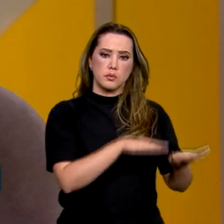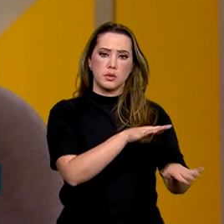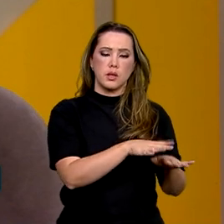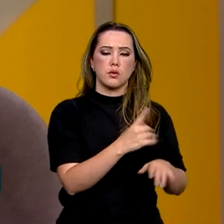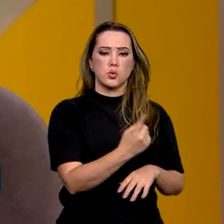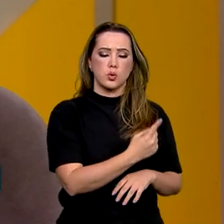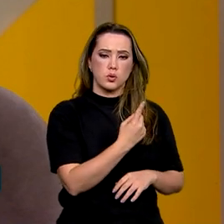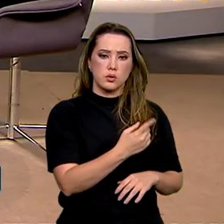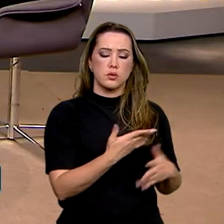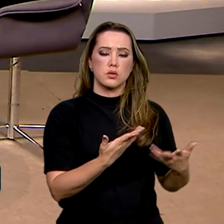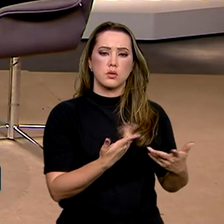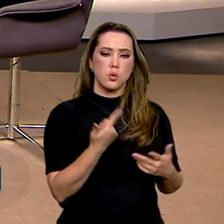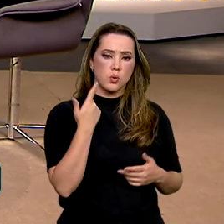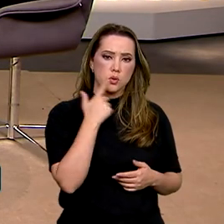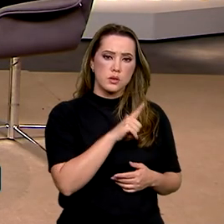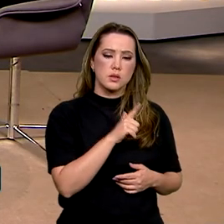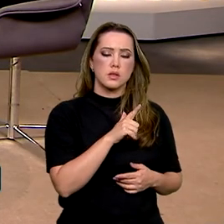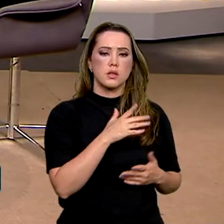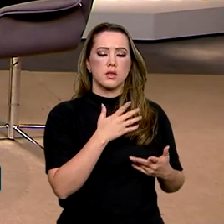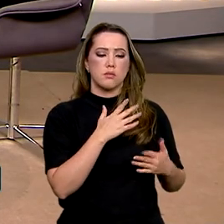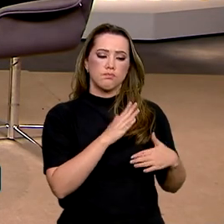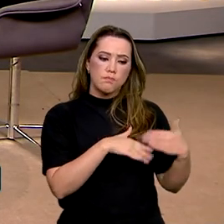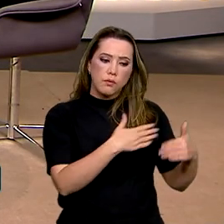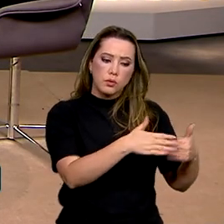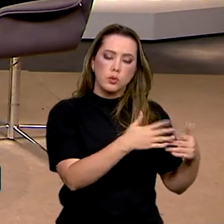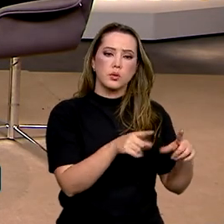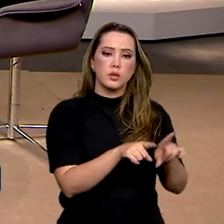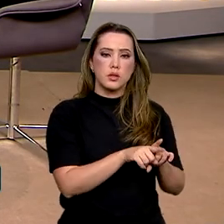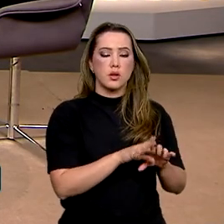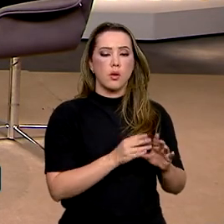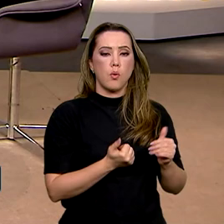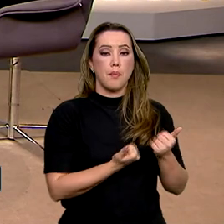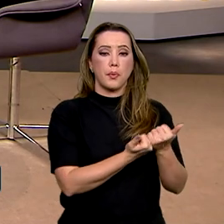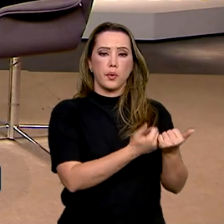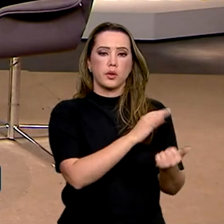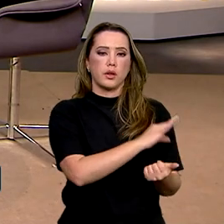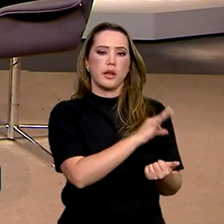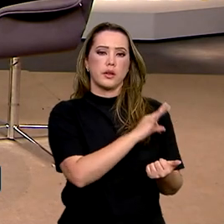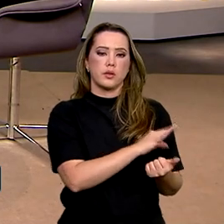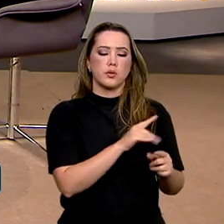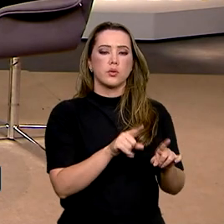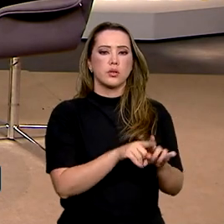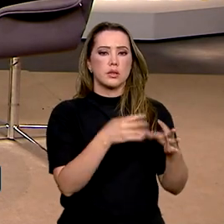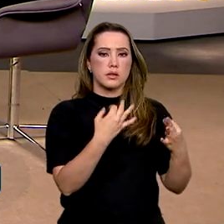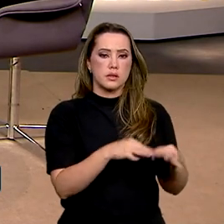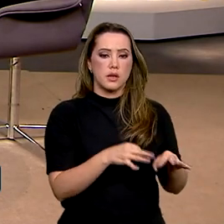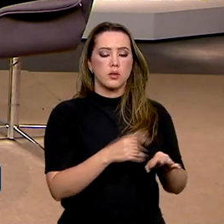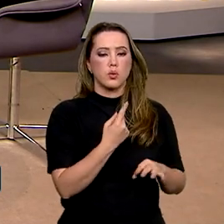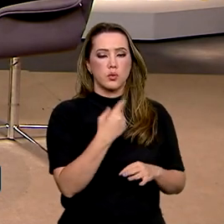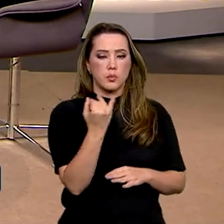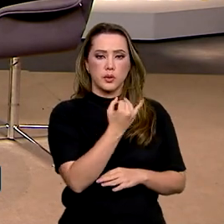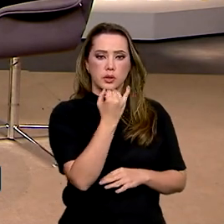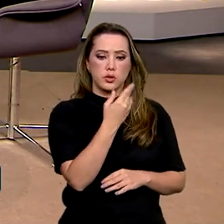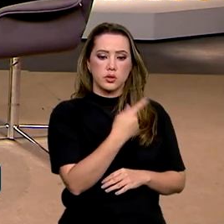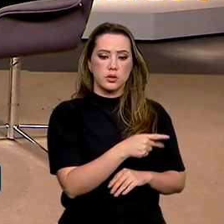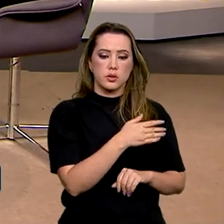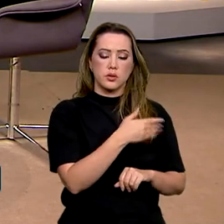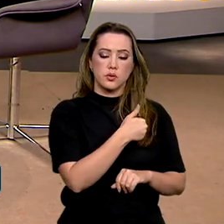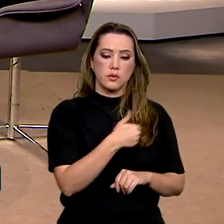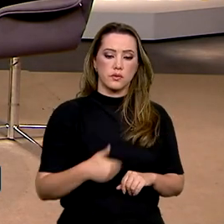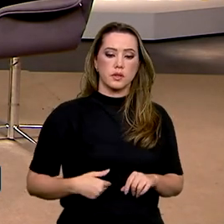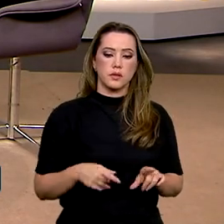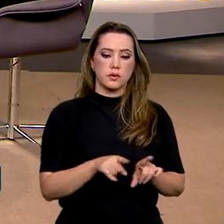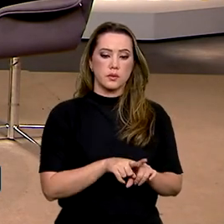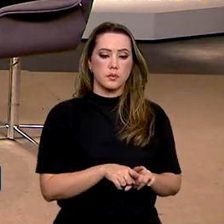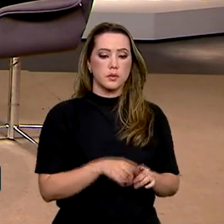sozinho após adquirir alguns conhecimentos. assistência técnica, a extensão rural, certamente é uma das bandeiras desse governo também. Que é